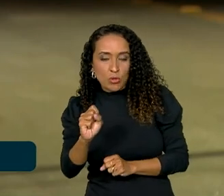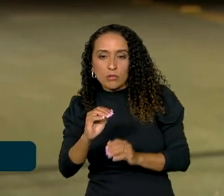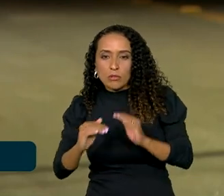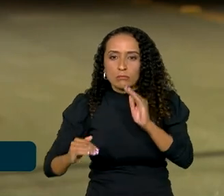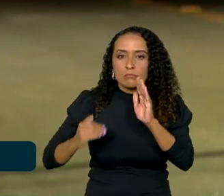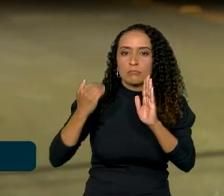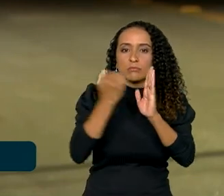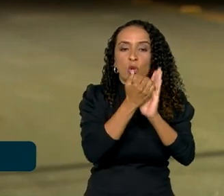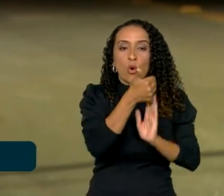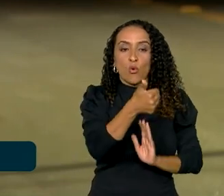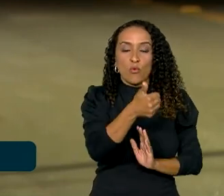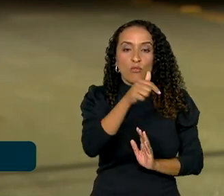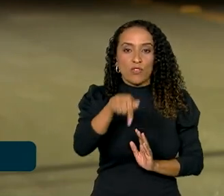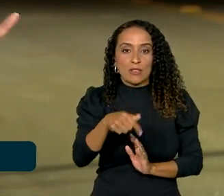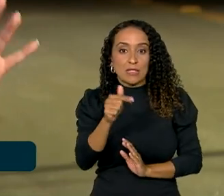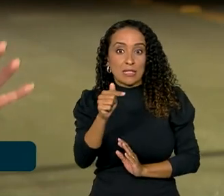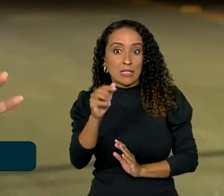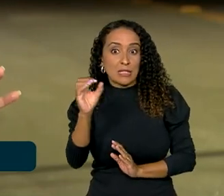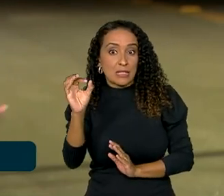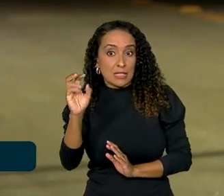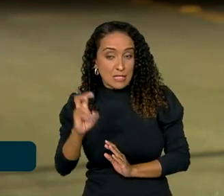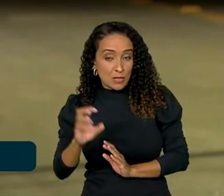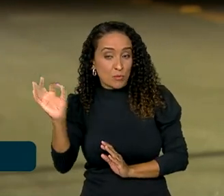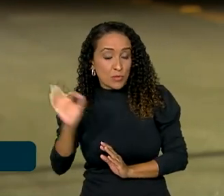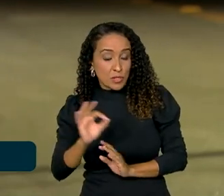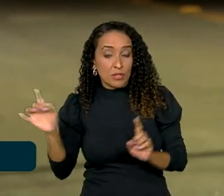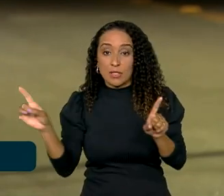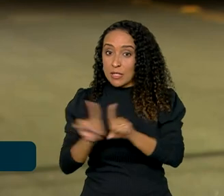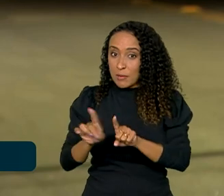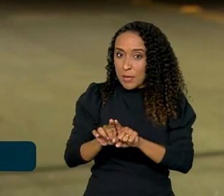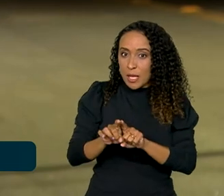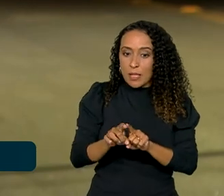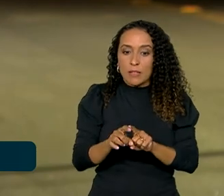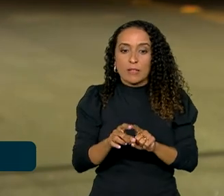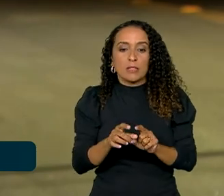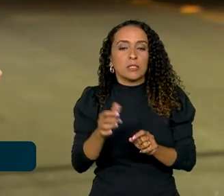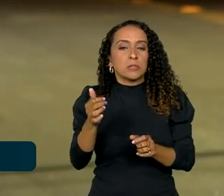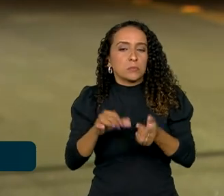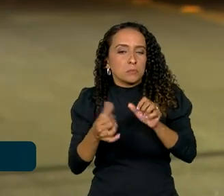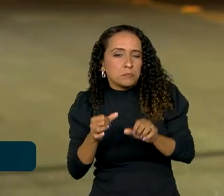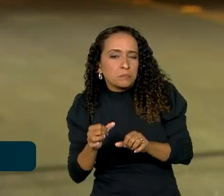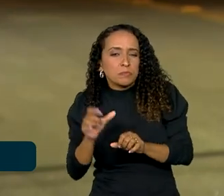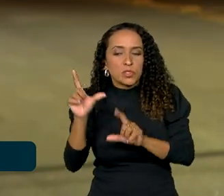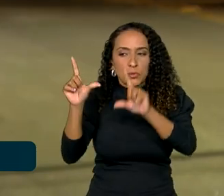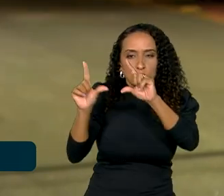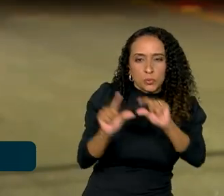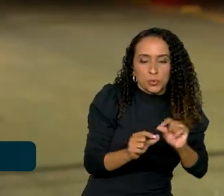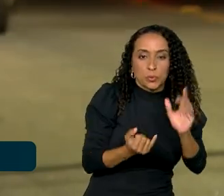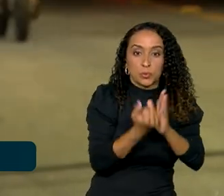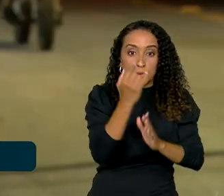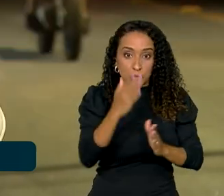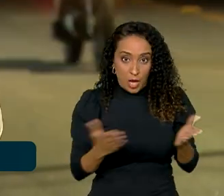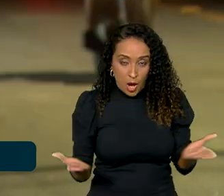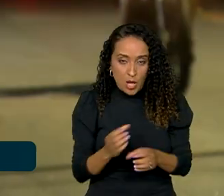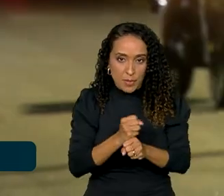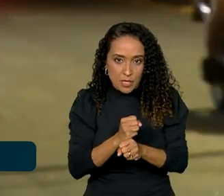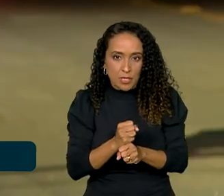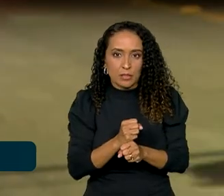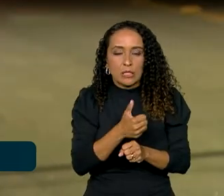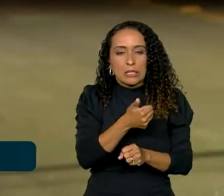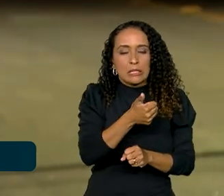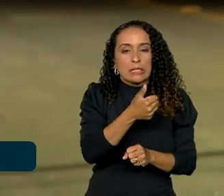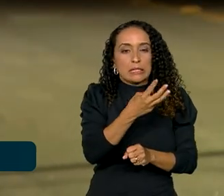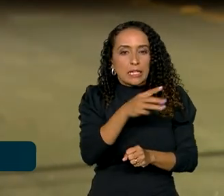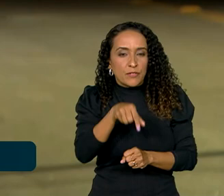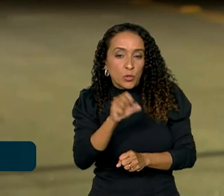,75%. E ao mesmo tempo revisaram para baixo a previsão de inflação para este ano também, de 13